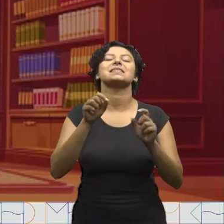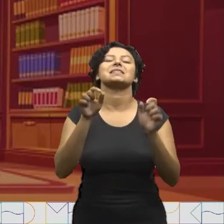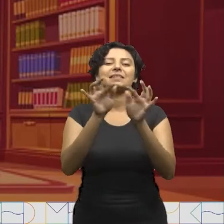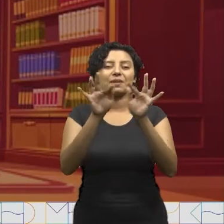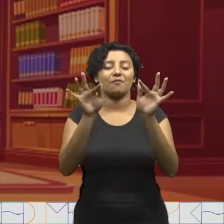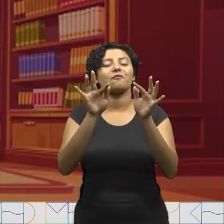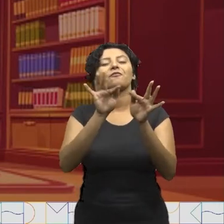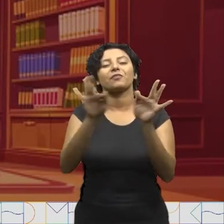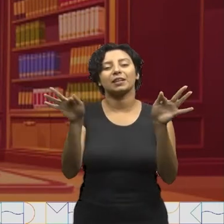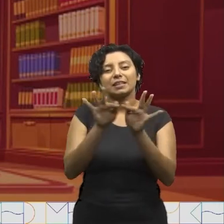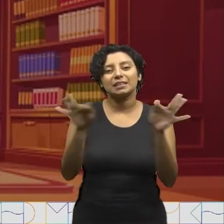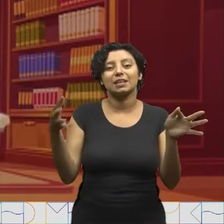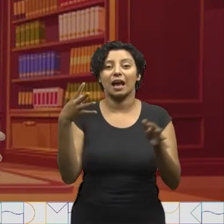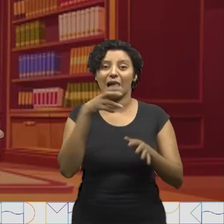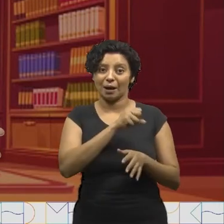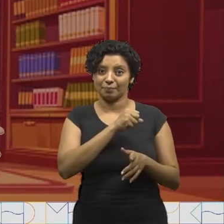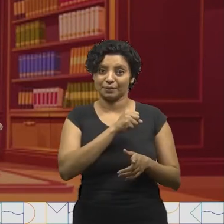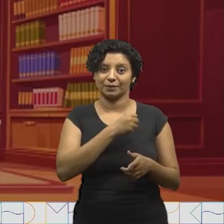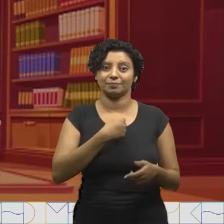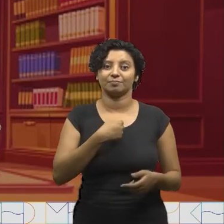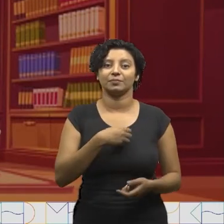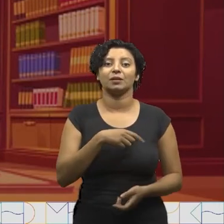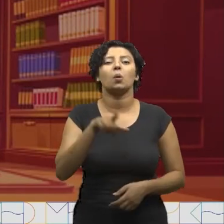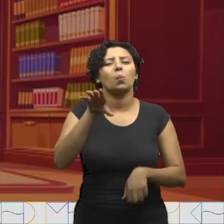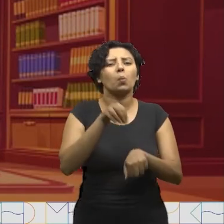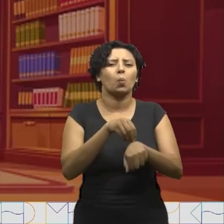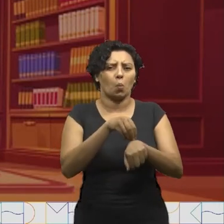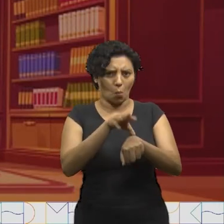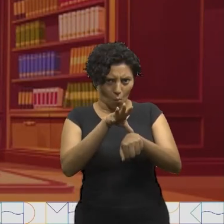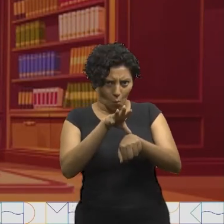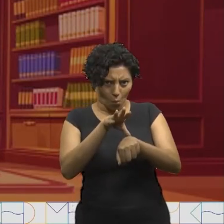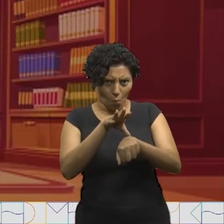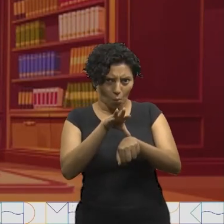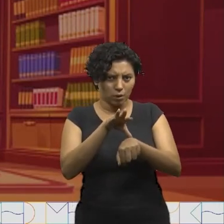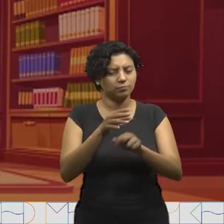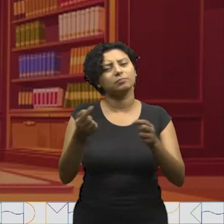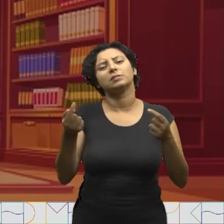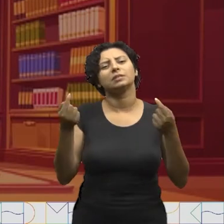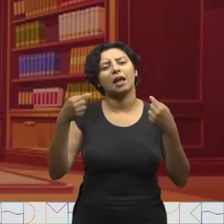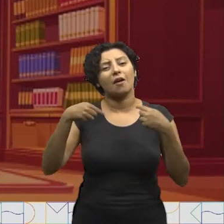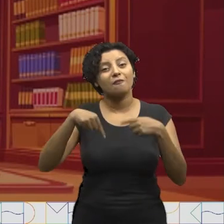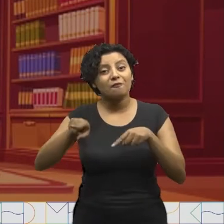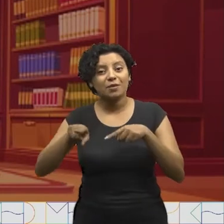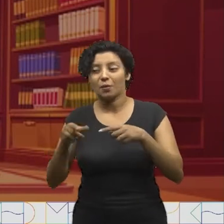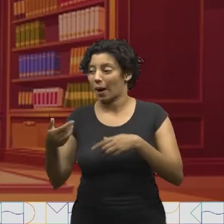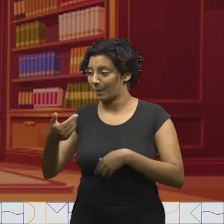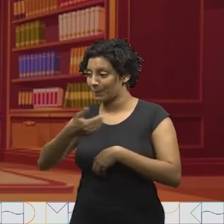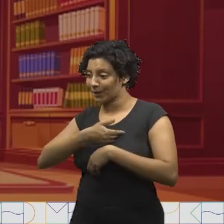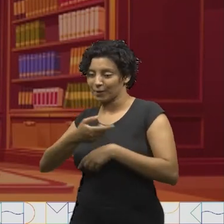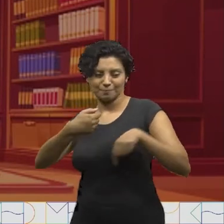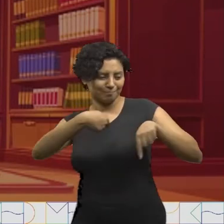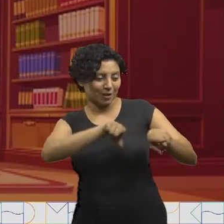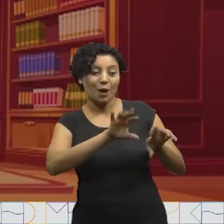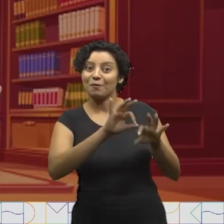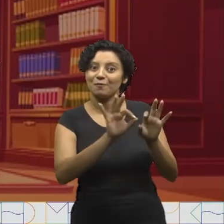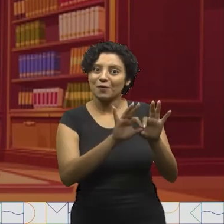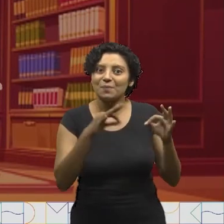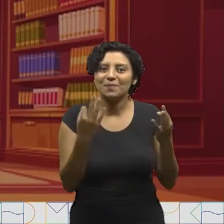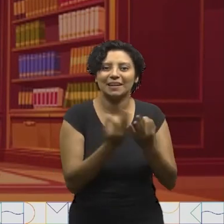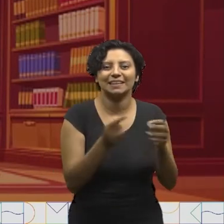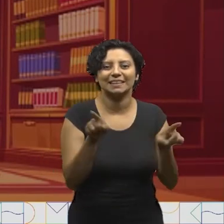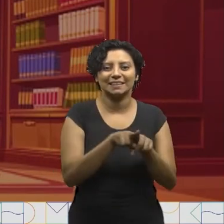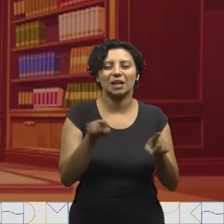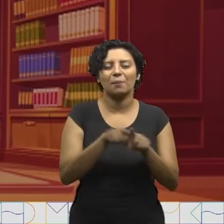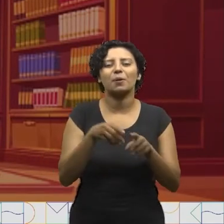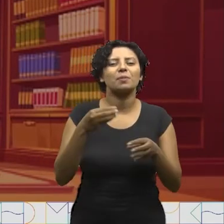sabe o que são trava-línguas, não é mesmo? Vou lhe dar uma sugestão. Desafio seus amigos ou